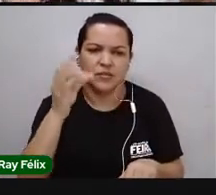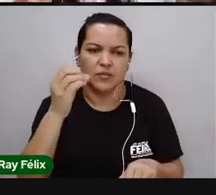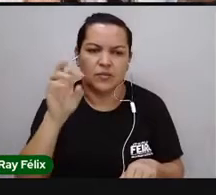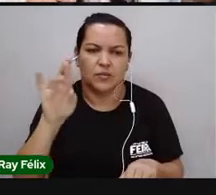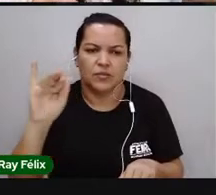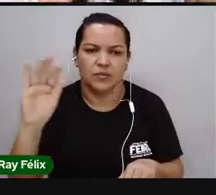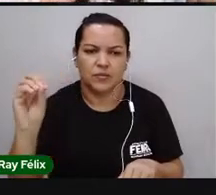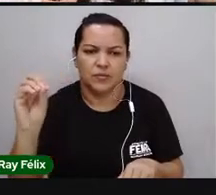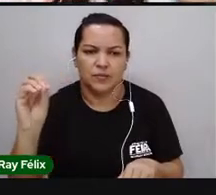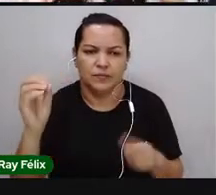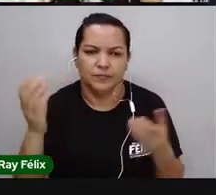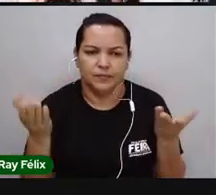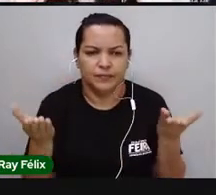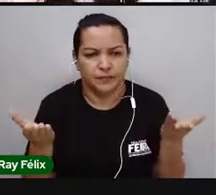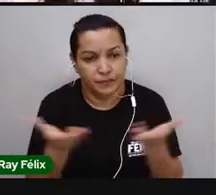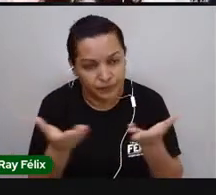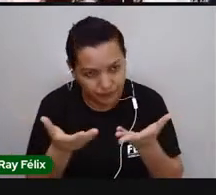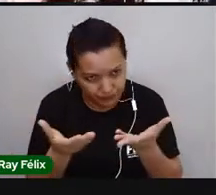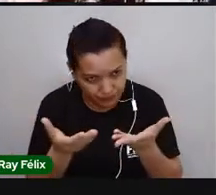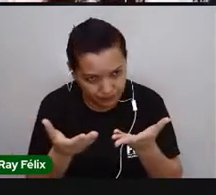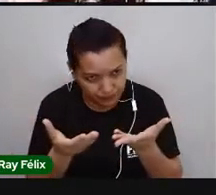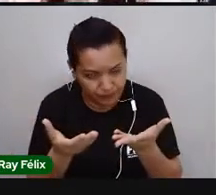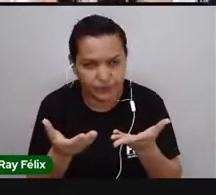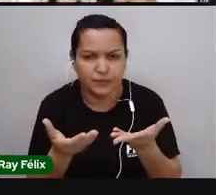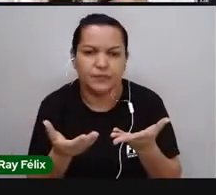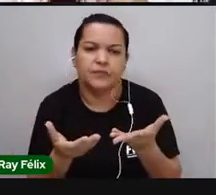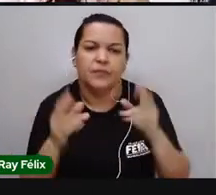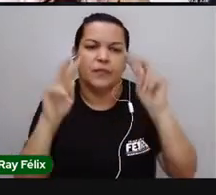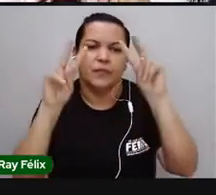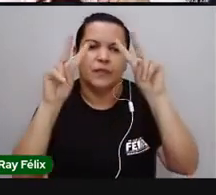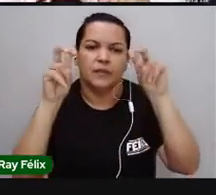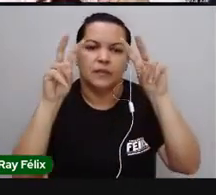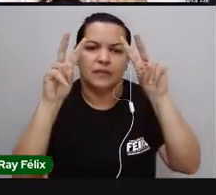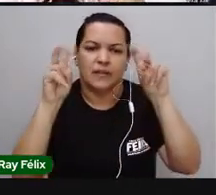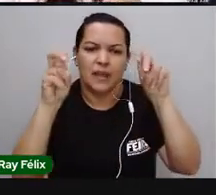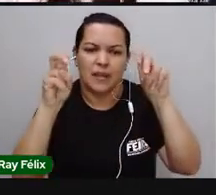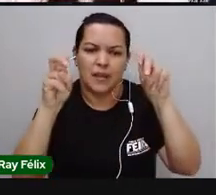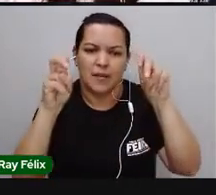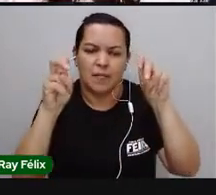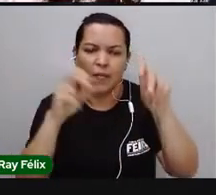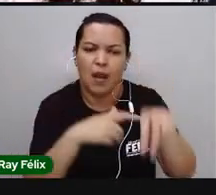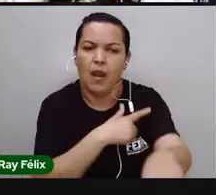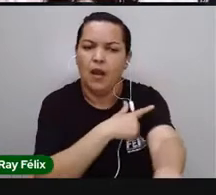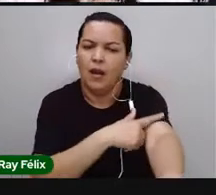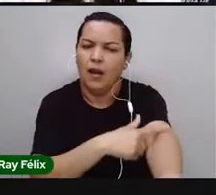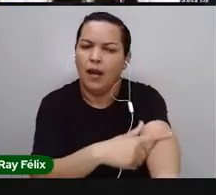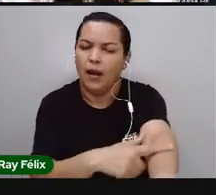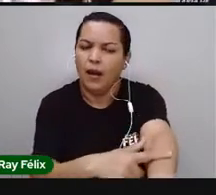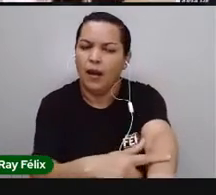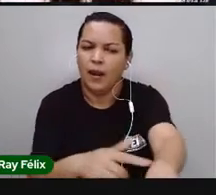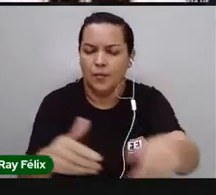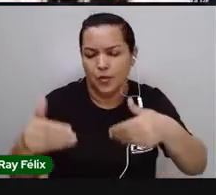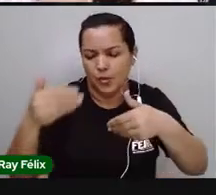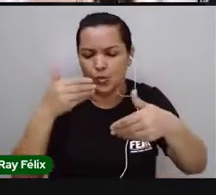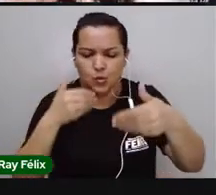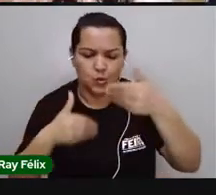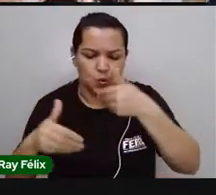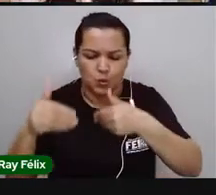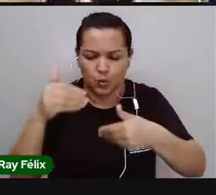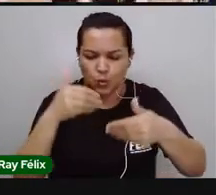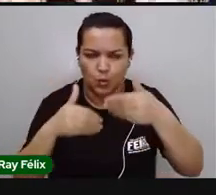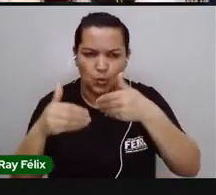E aí, agora, a gente vai pra esse tema aqui. Hábitos de higiene e sua importância. Higiene do